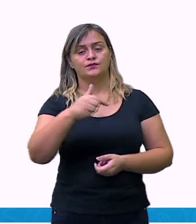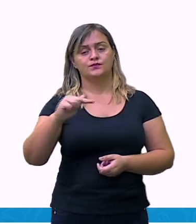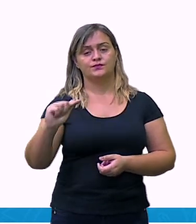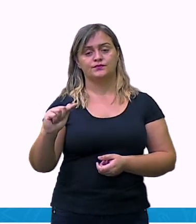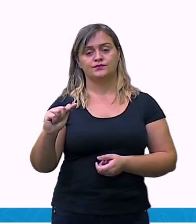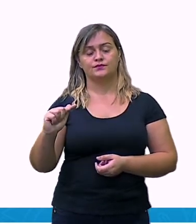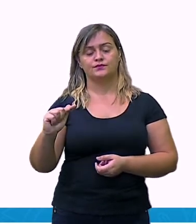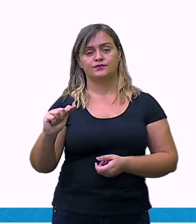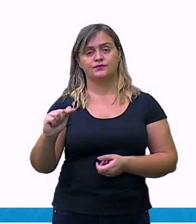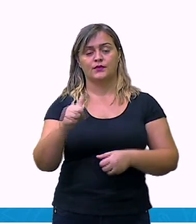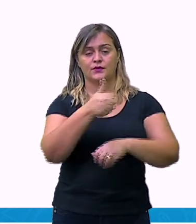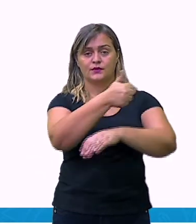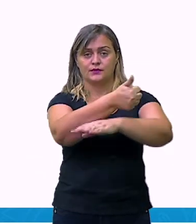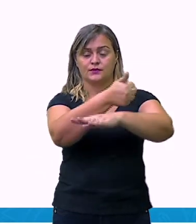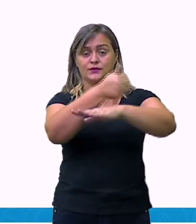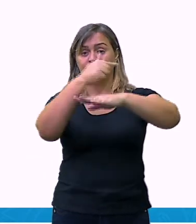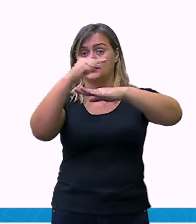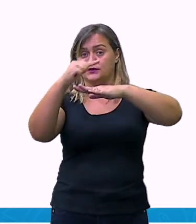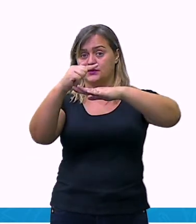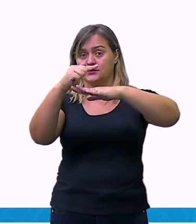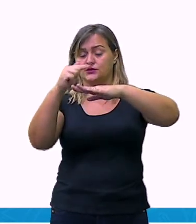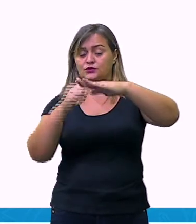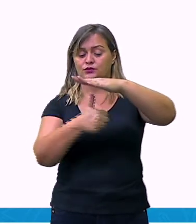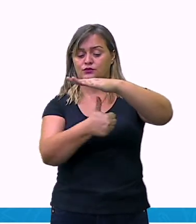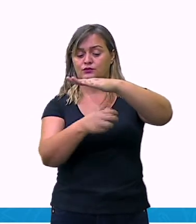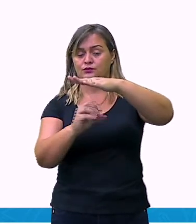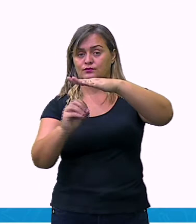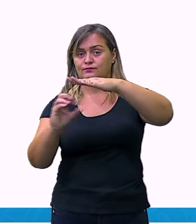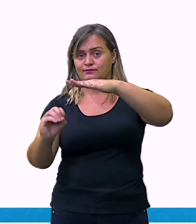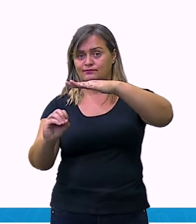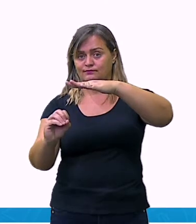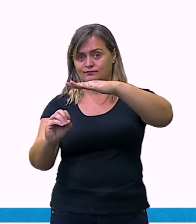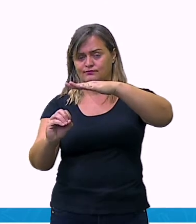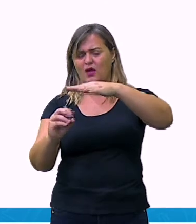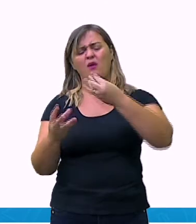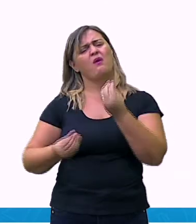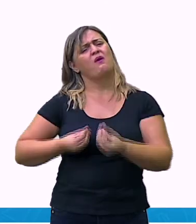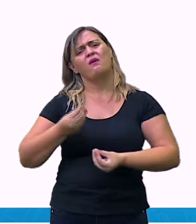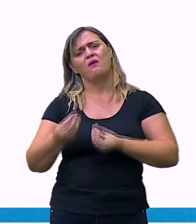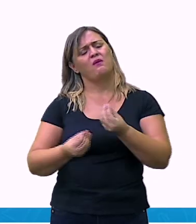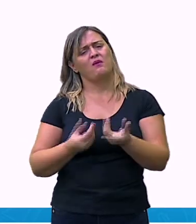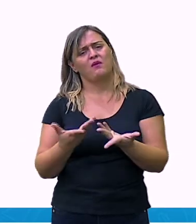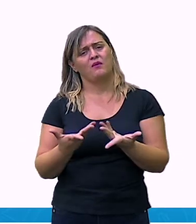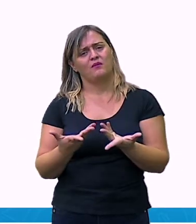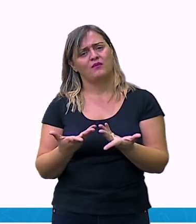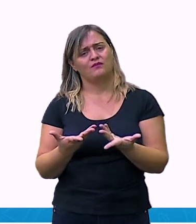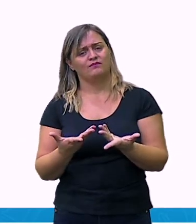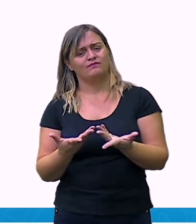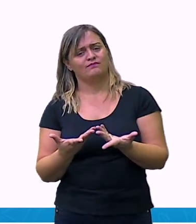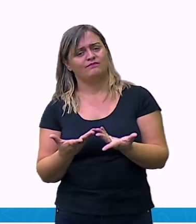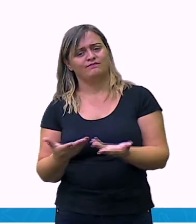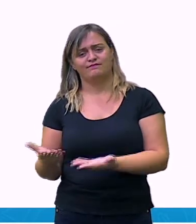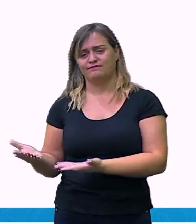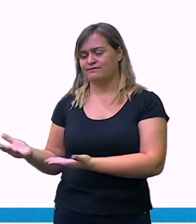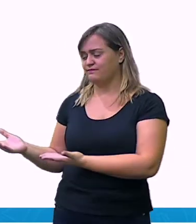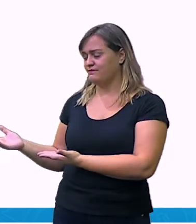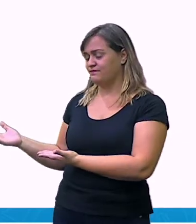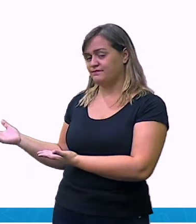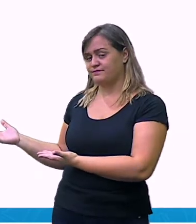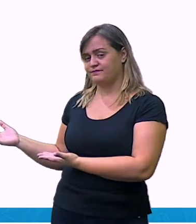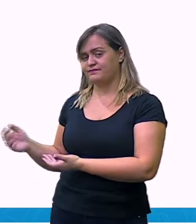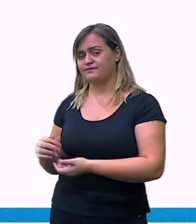17 centésimos. Uma setinha, riscar aqui, 17 centésimos, que é o mesmo que